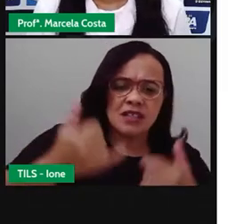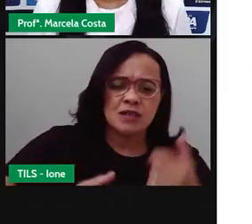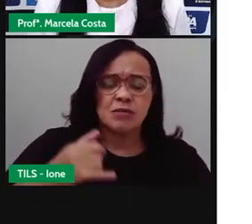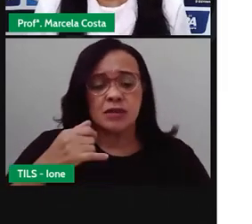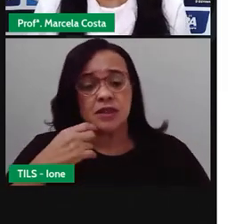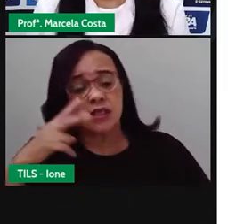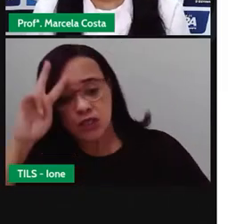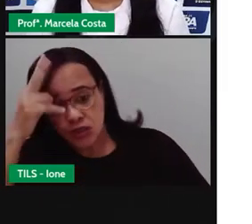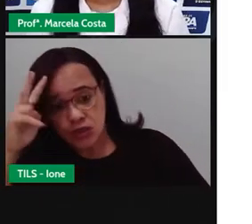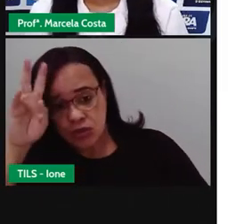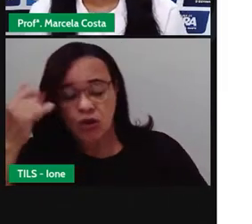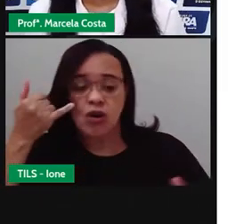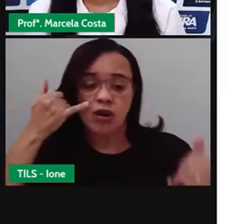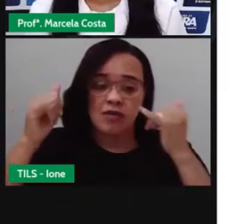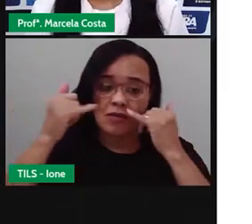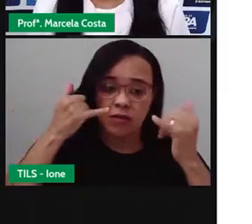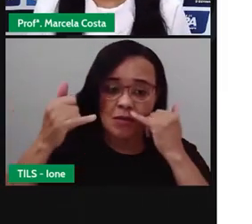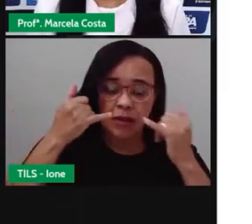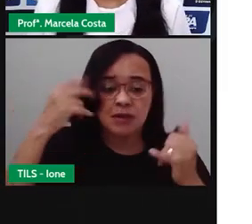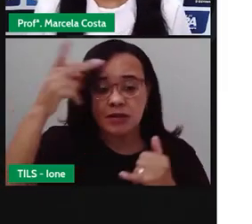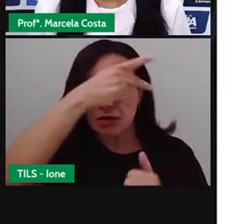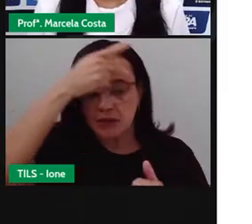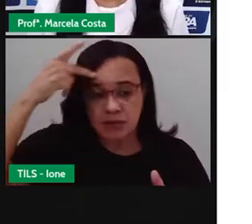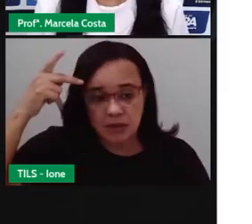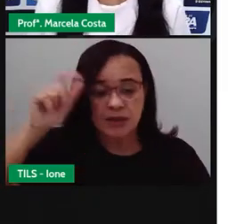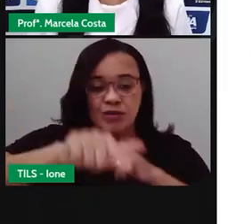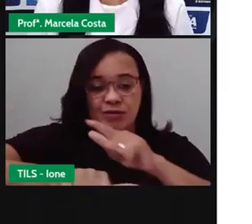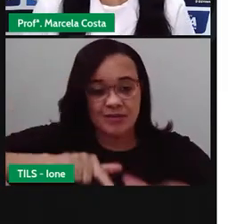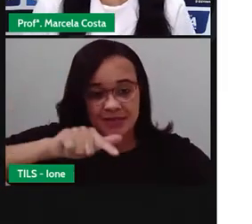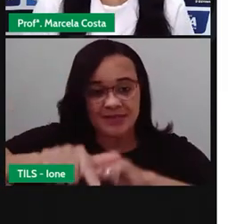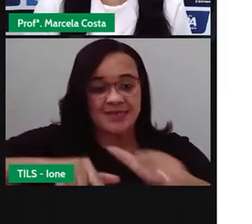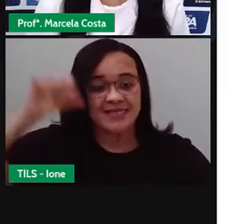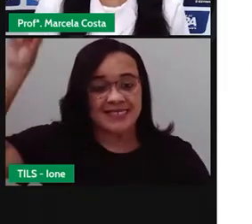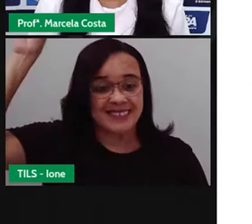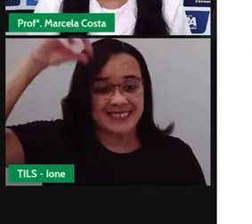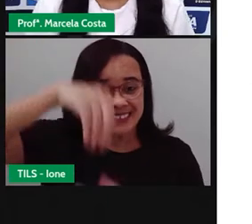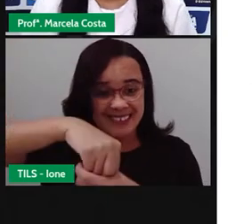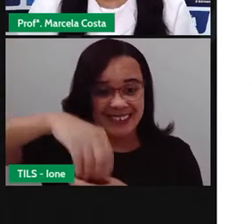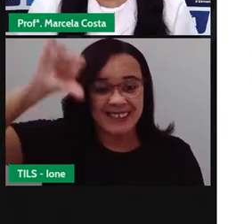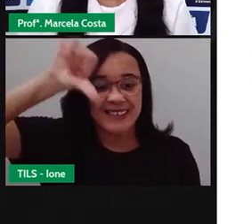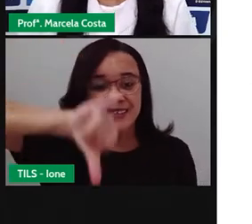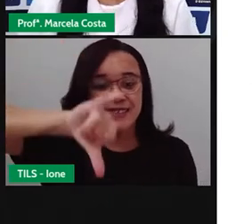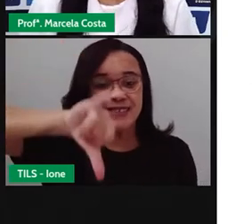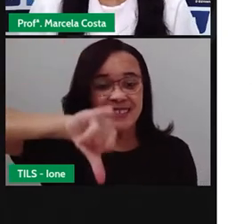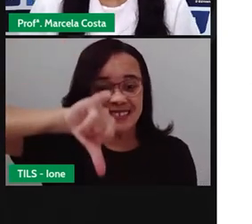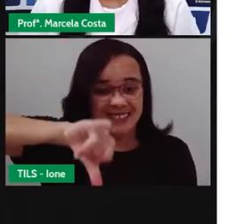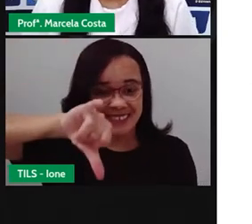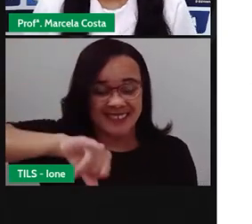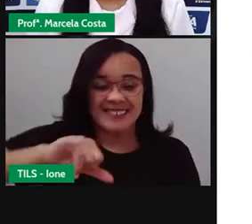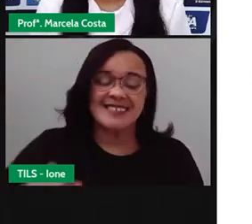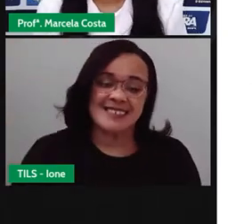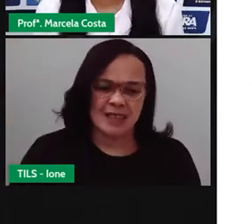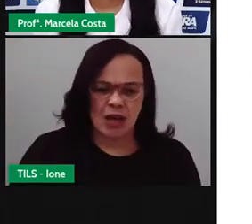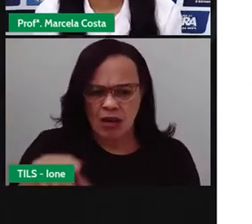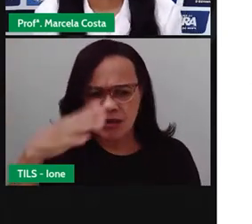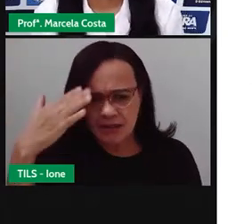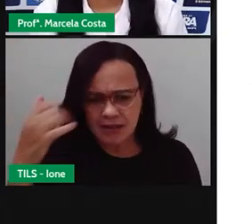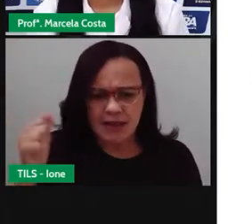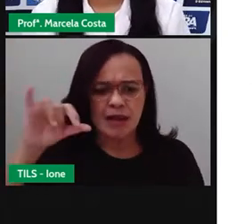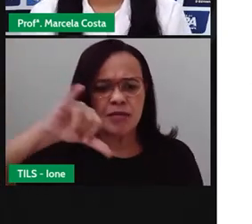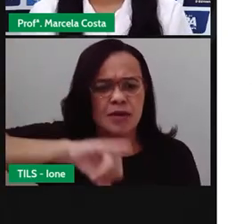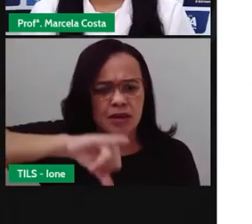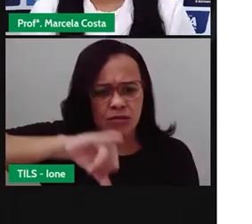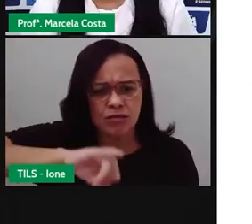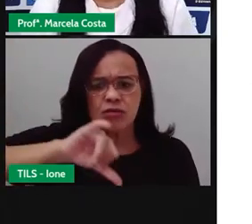história das pessoas que trabalham lá. Vocês sabiam que no centro de abastecimento do